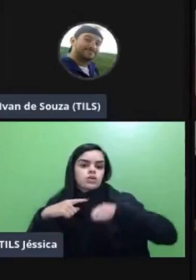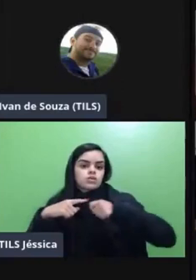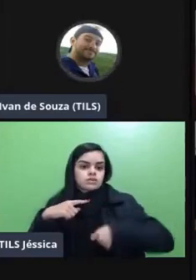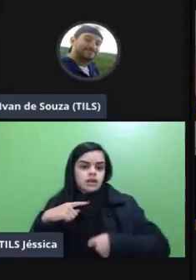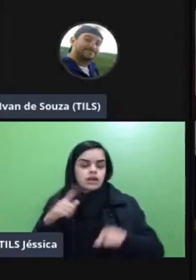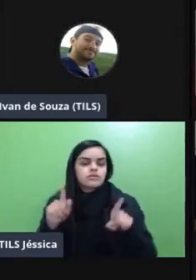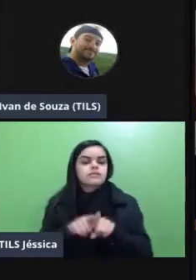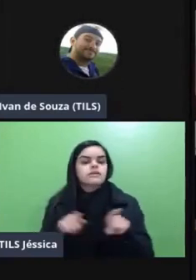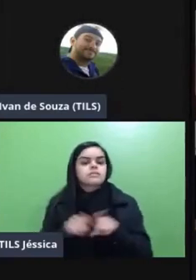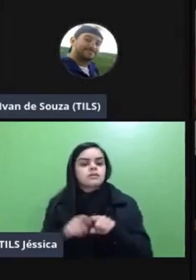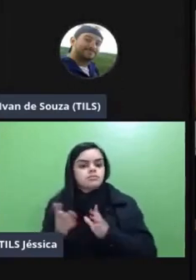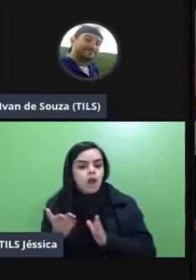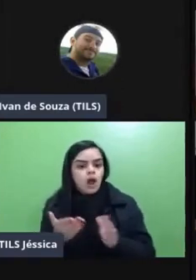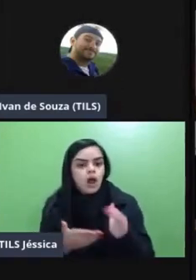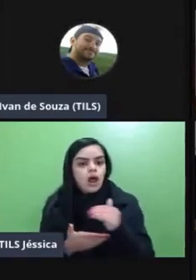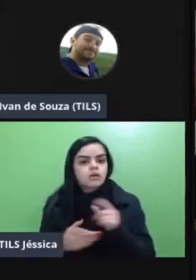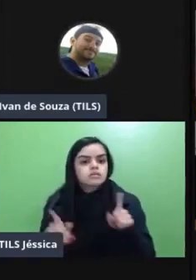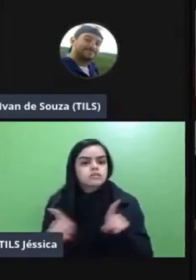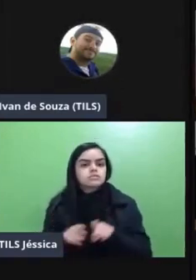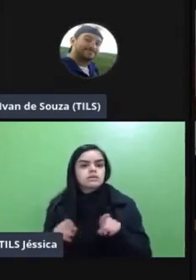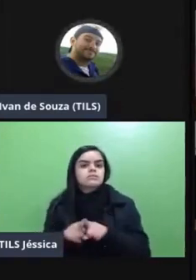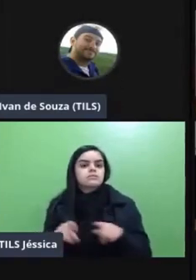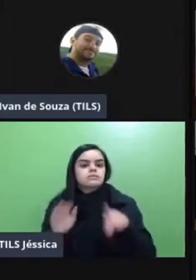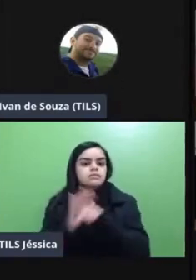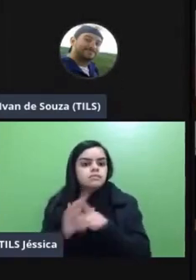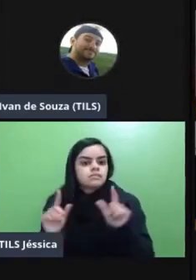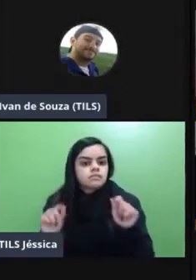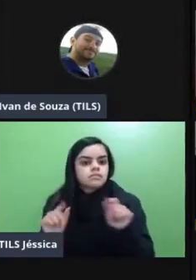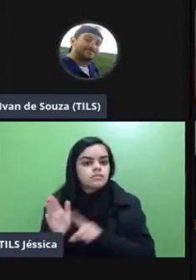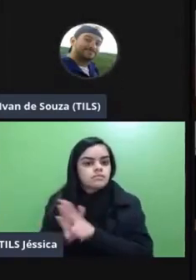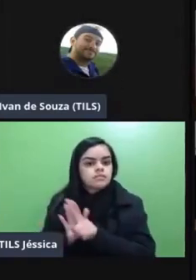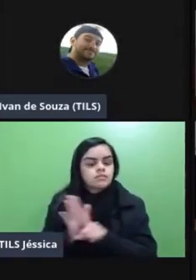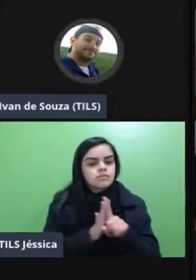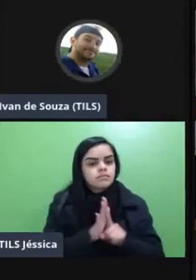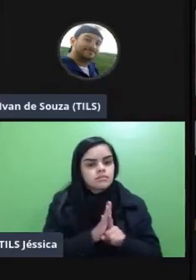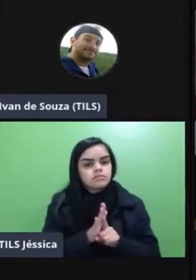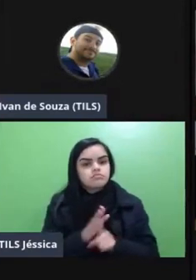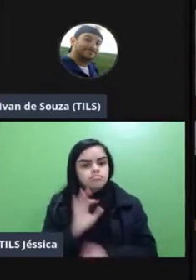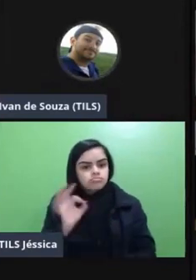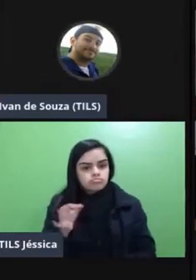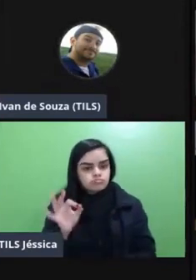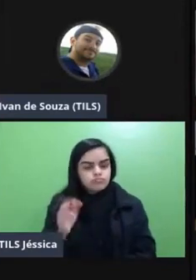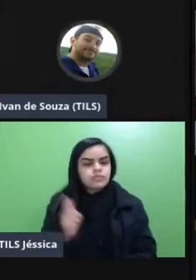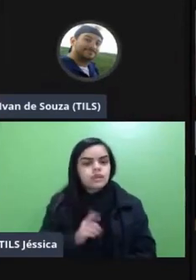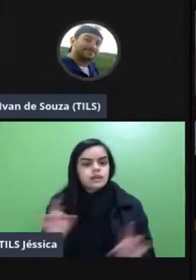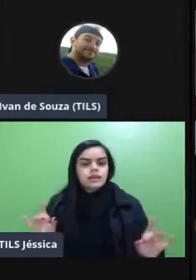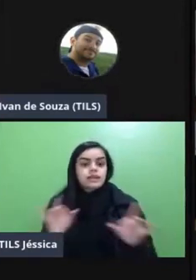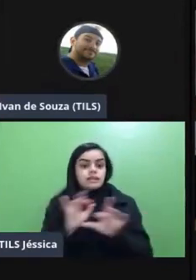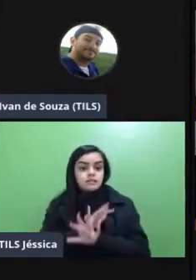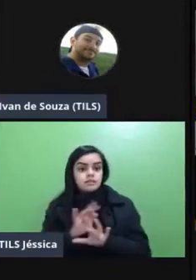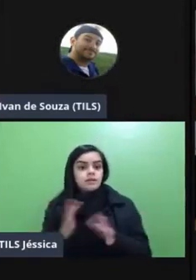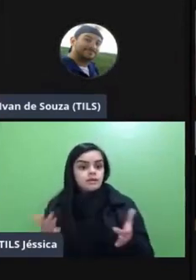lá e coletam expõe a sua a sua pesquisa veja quando terminar esse módulo